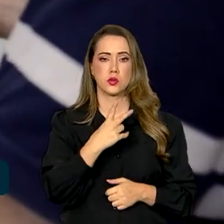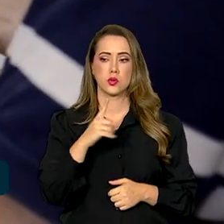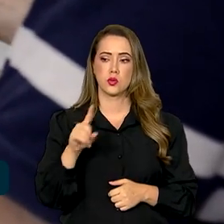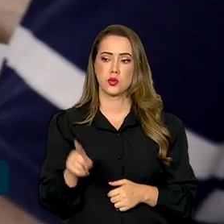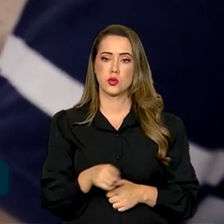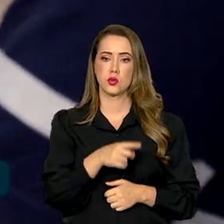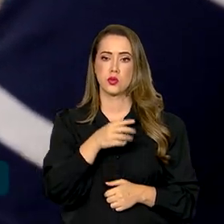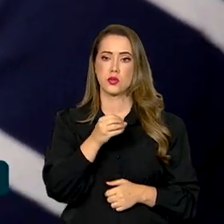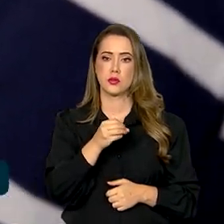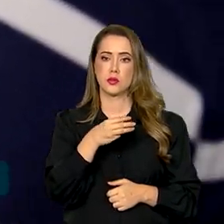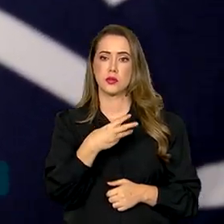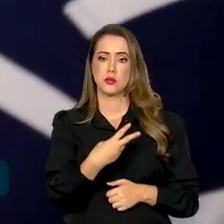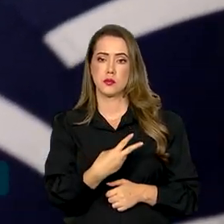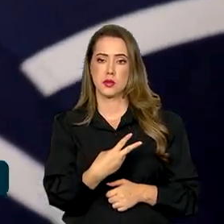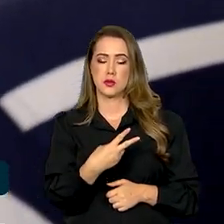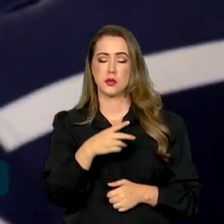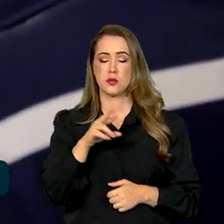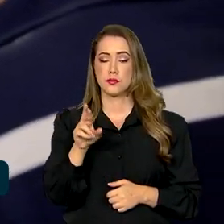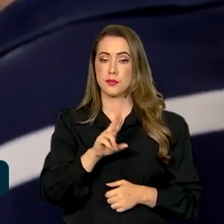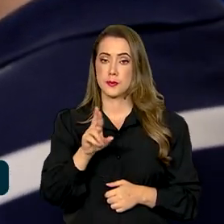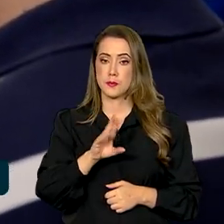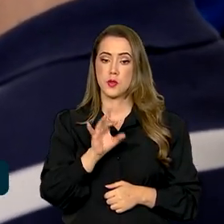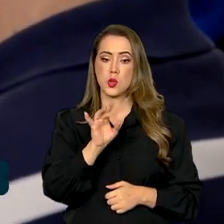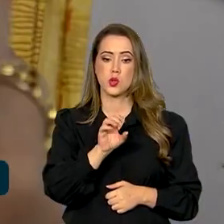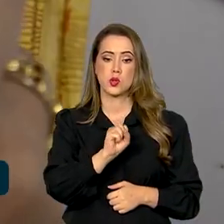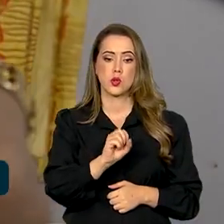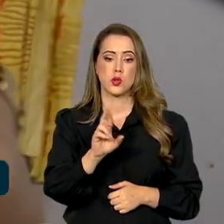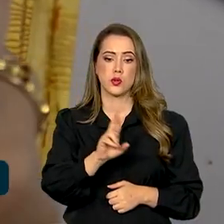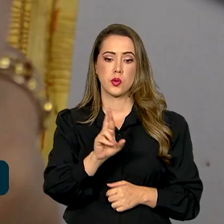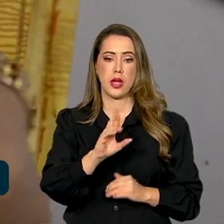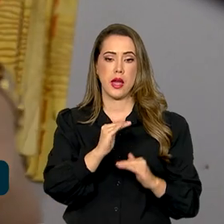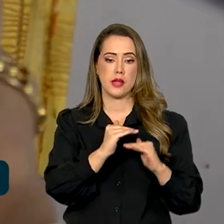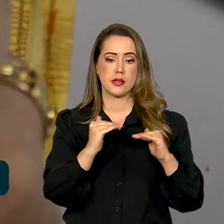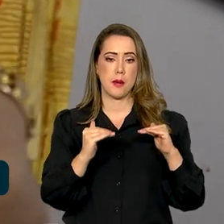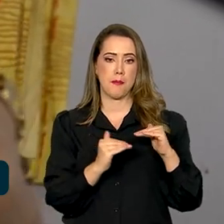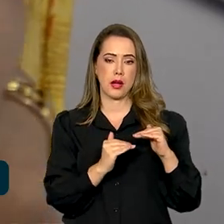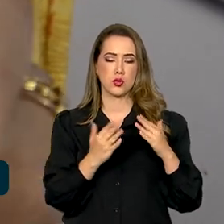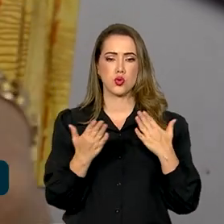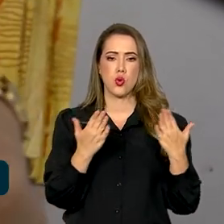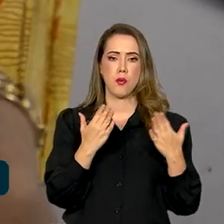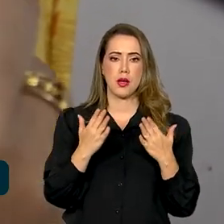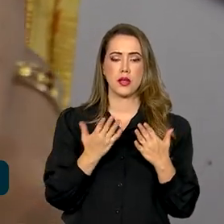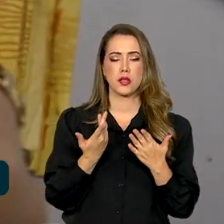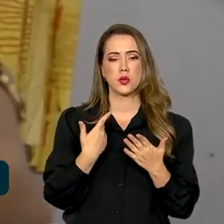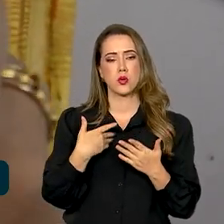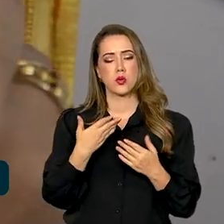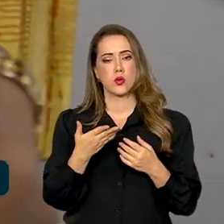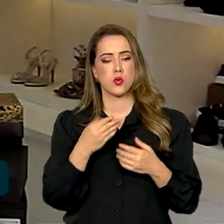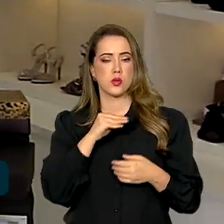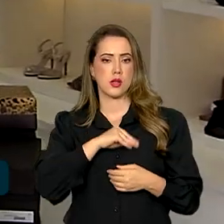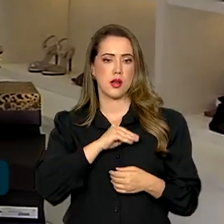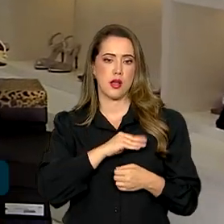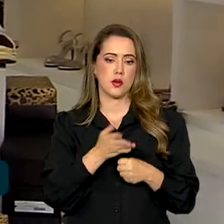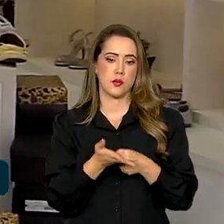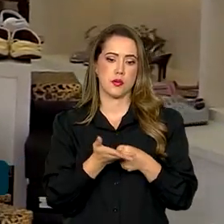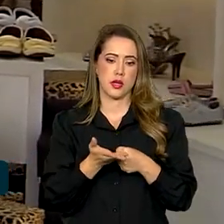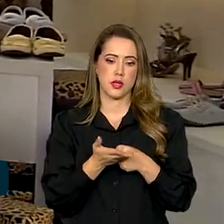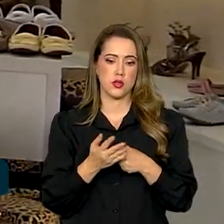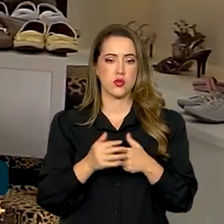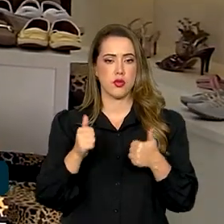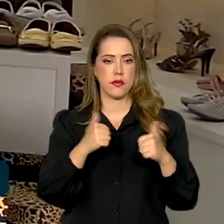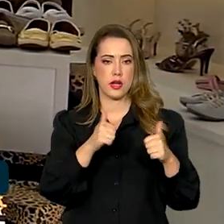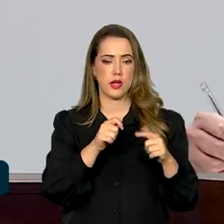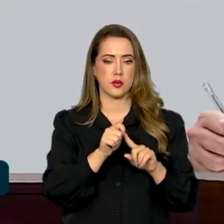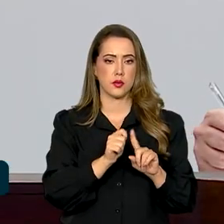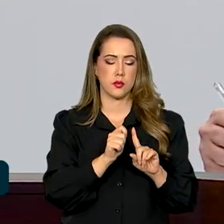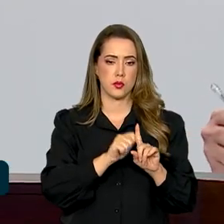.032,00, apenas R$,00,00 a menos do que o vencimento médio inicial verificado em